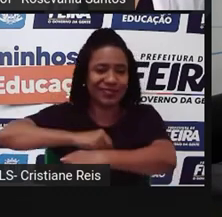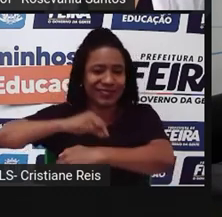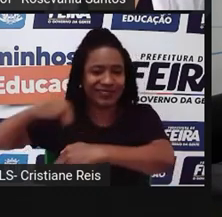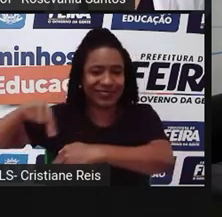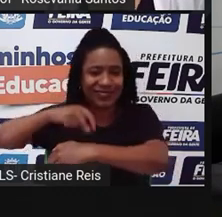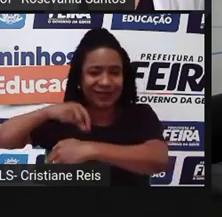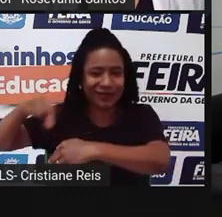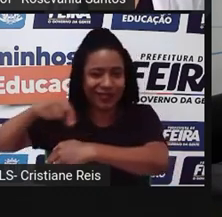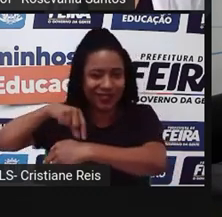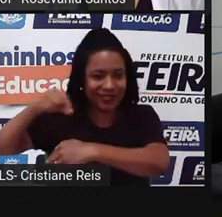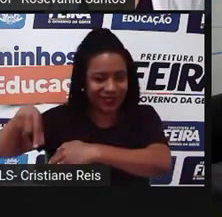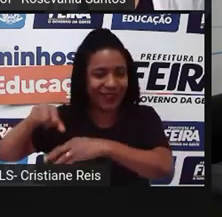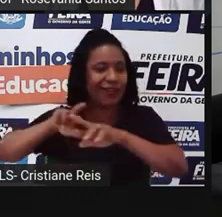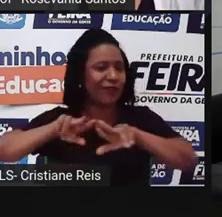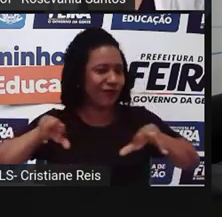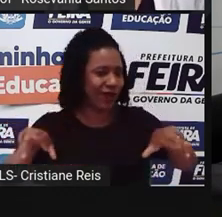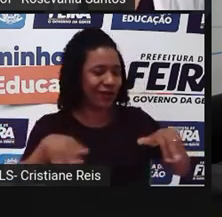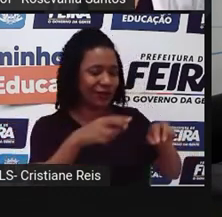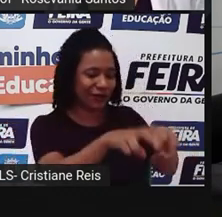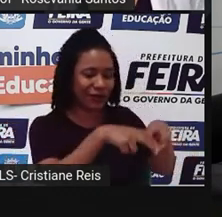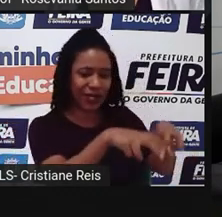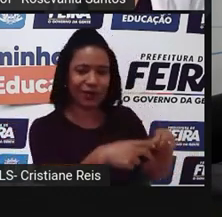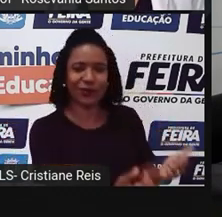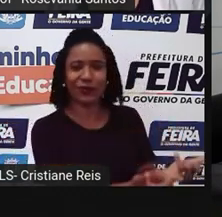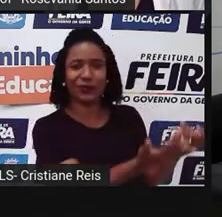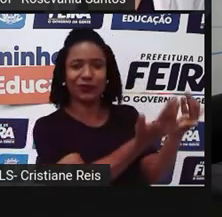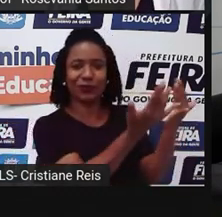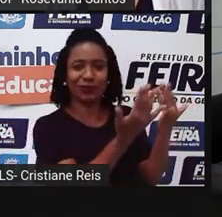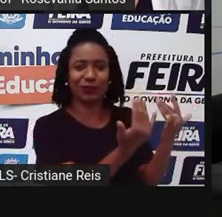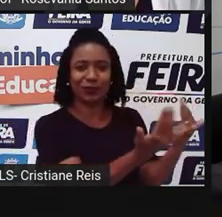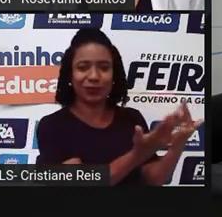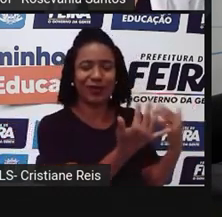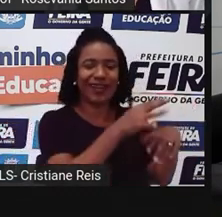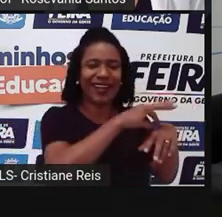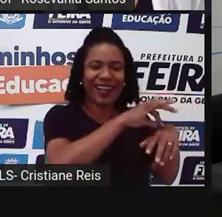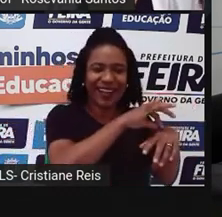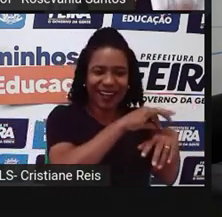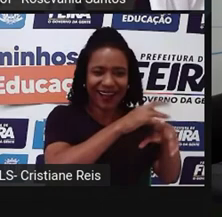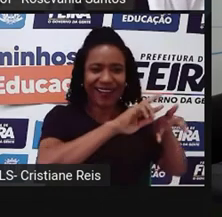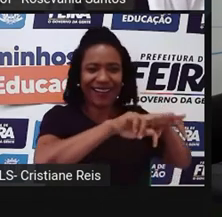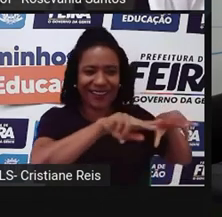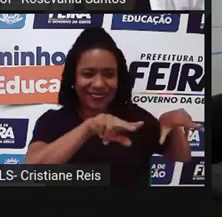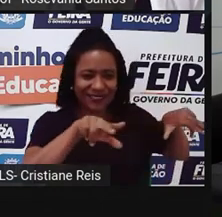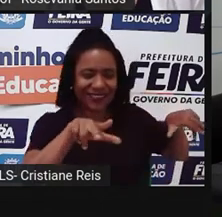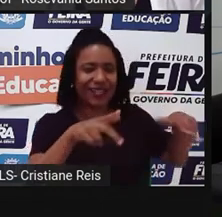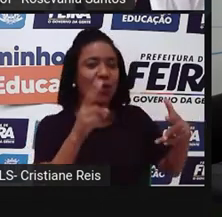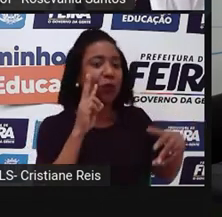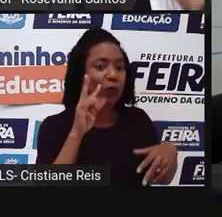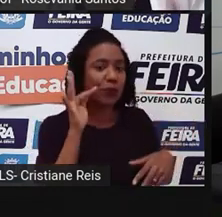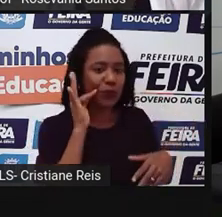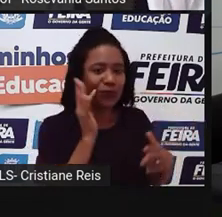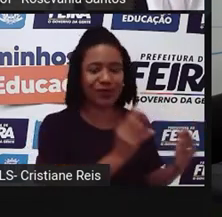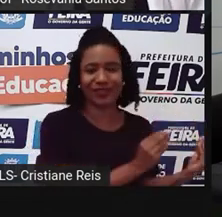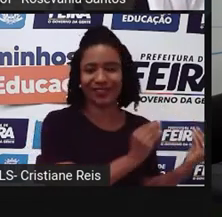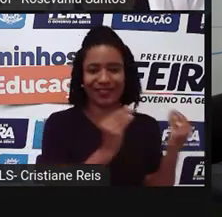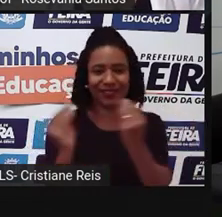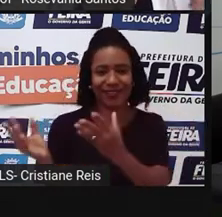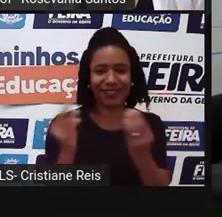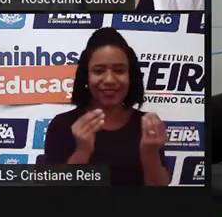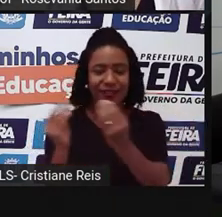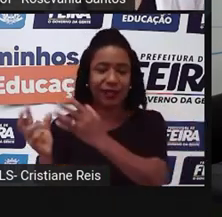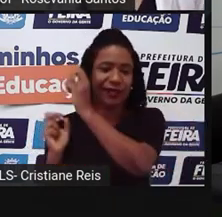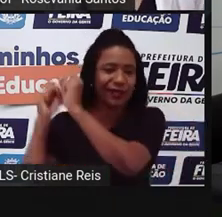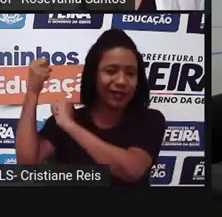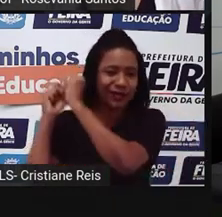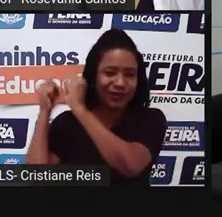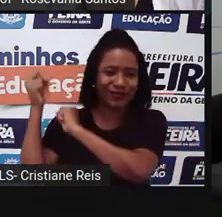campo oferece todos esses alimentos, toda essa produção de carne, toda essa matéria-prima. Para que a indústria produza, venha alimentar as pessoas.